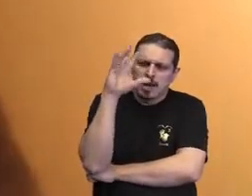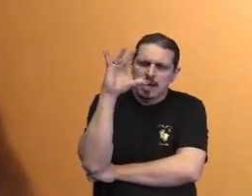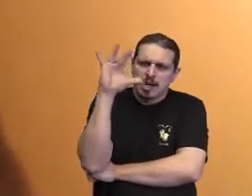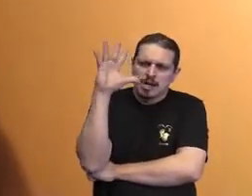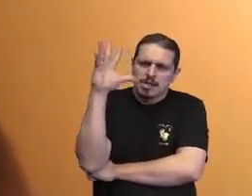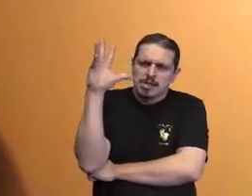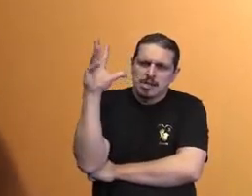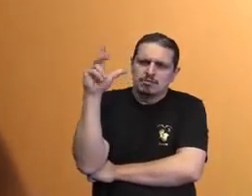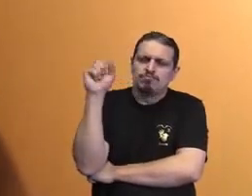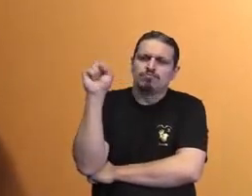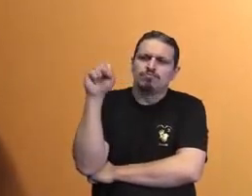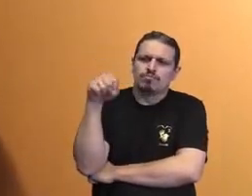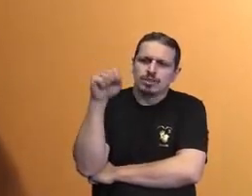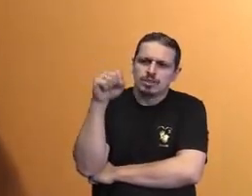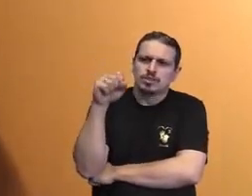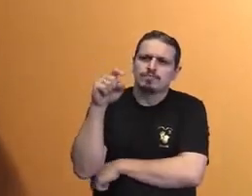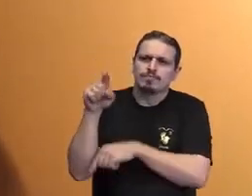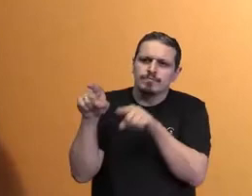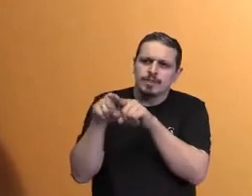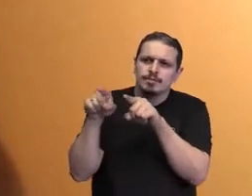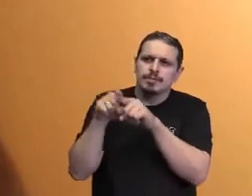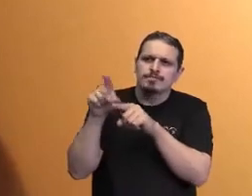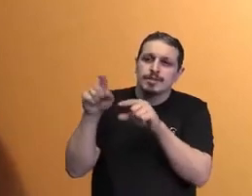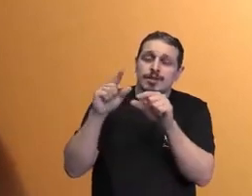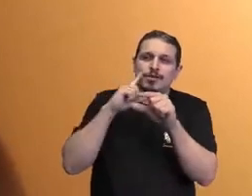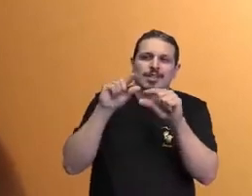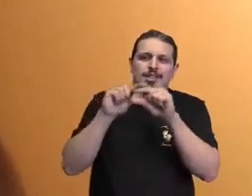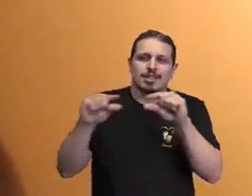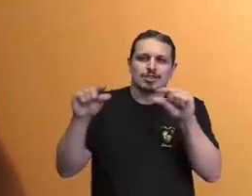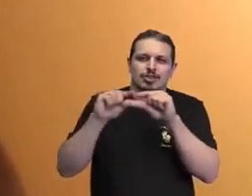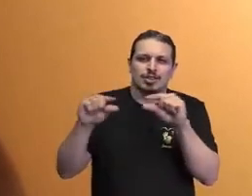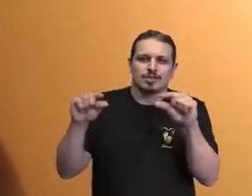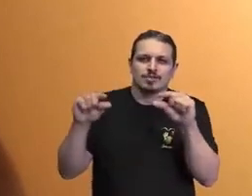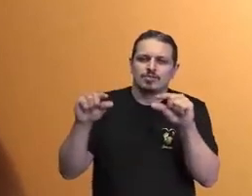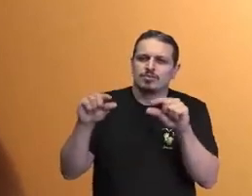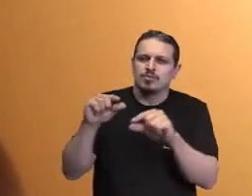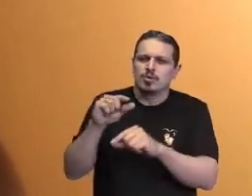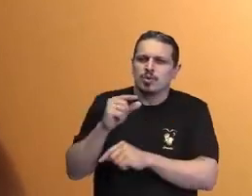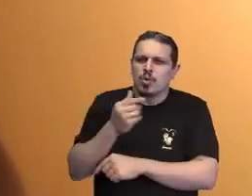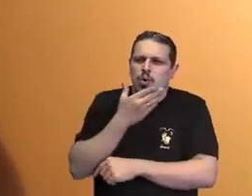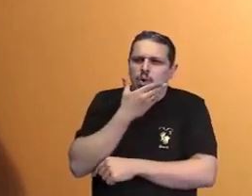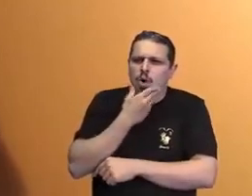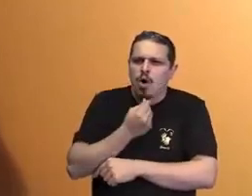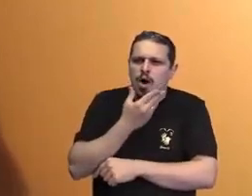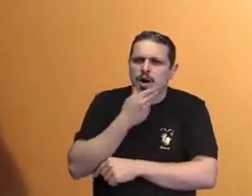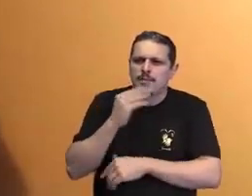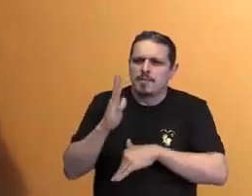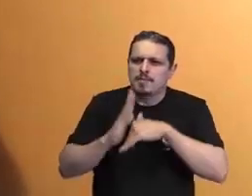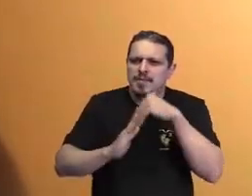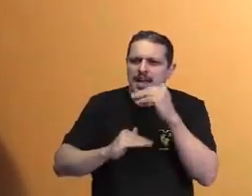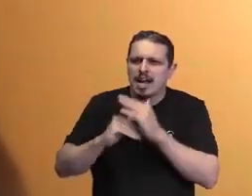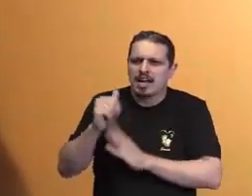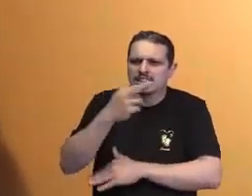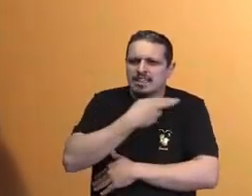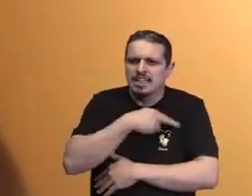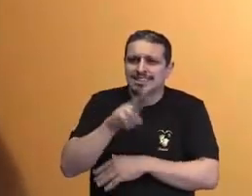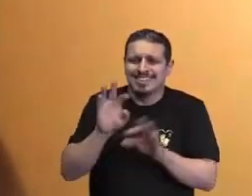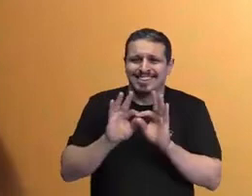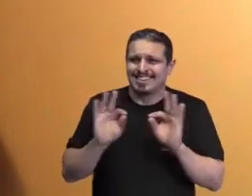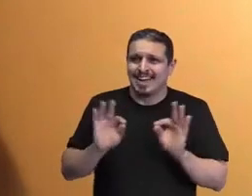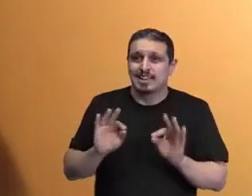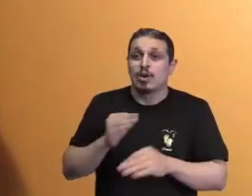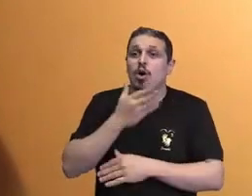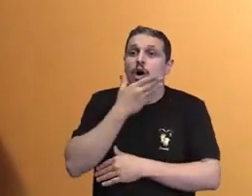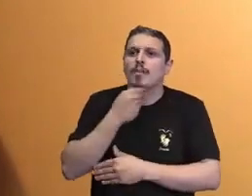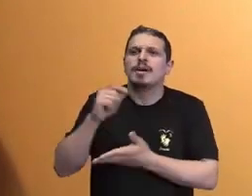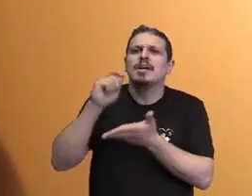Michelangelo Bonarotti. Michelangelo Bonarotti, um homem que não tinha uma prática religiosa, mas foi quem pintou